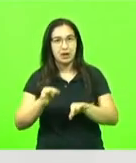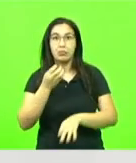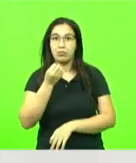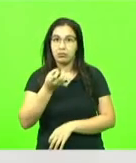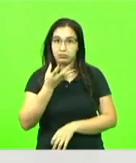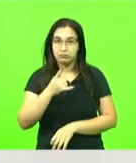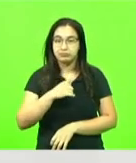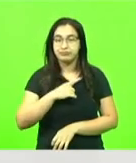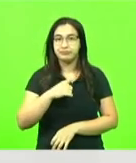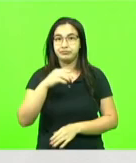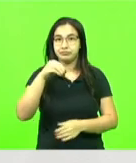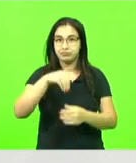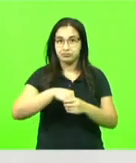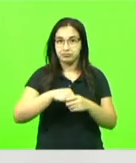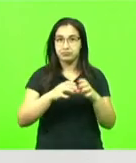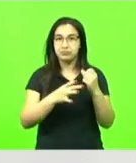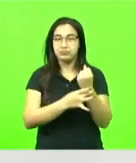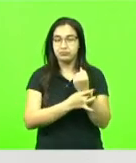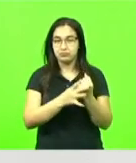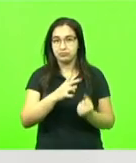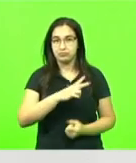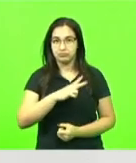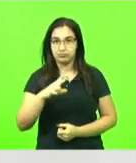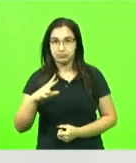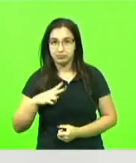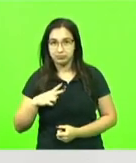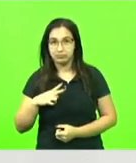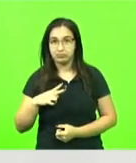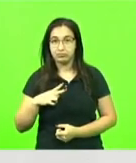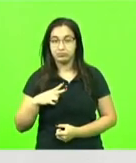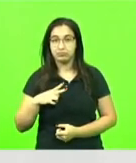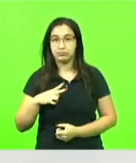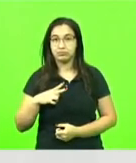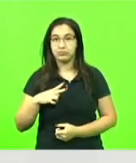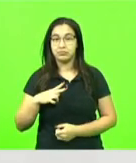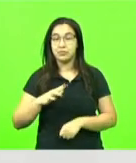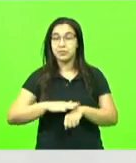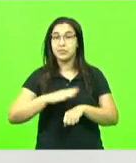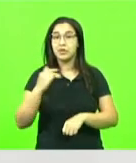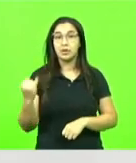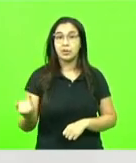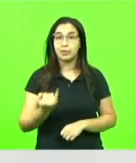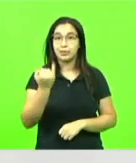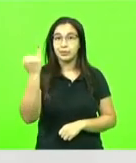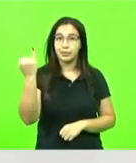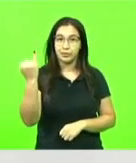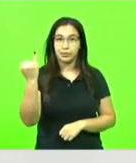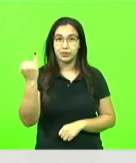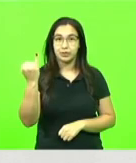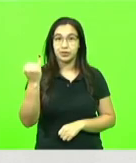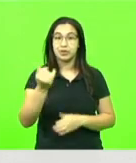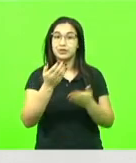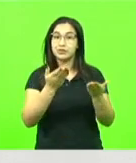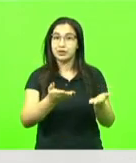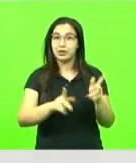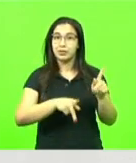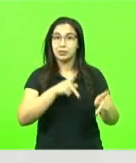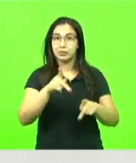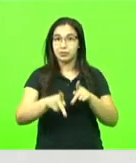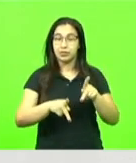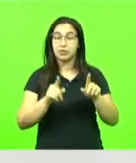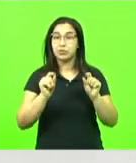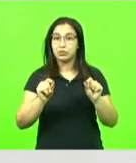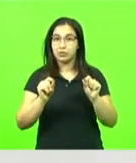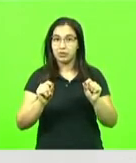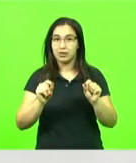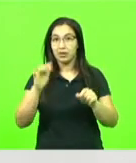dentro da segurança pública, o que realmente importa para aquele que é o contribuinte é o resultado dessas